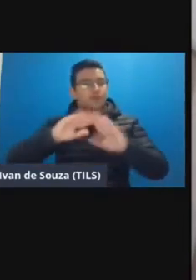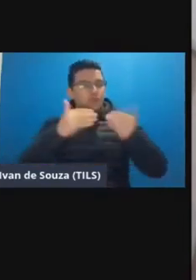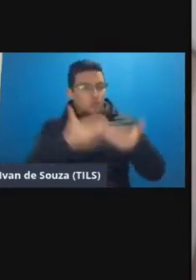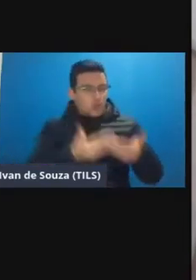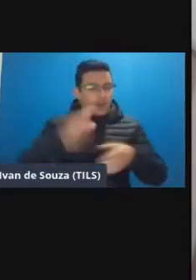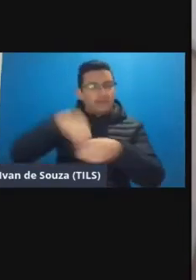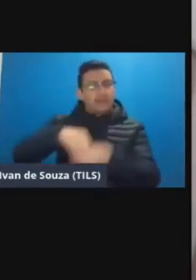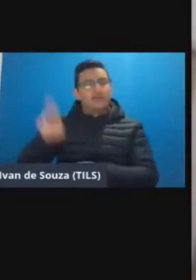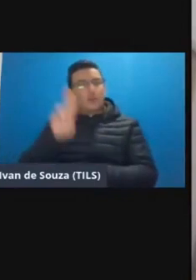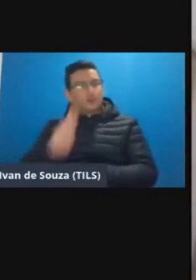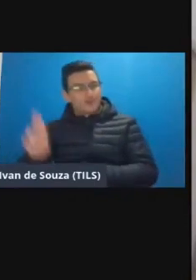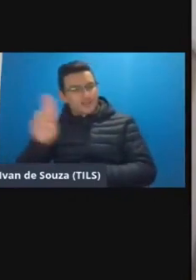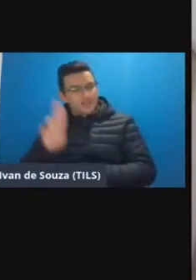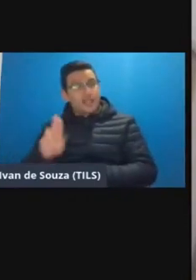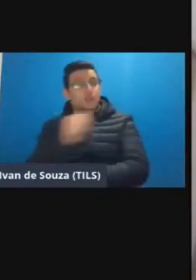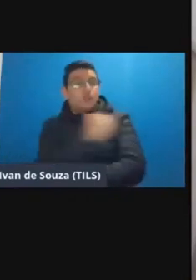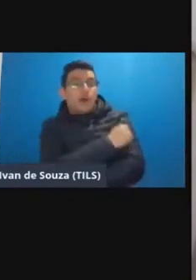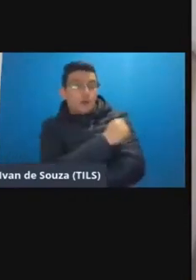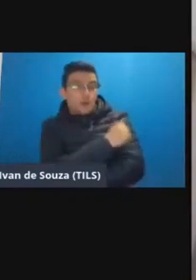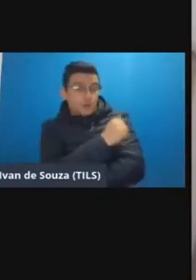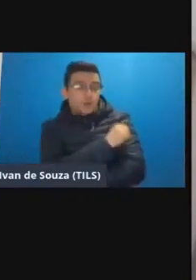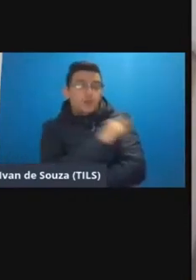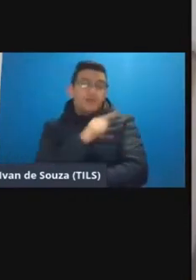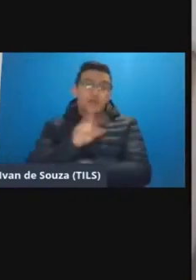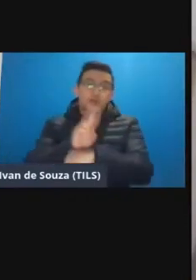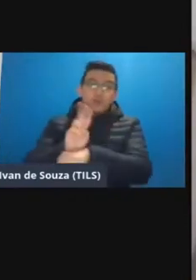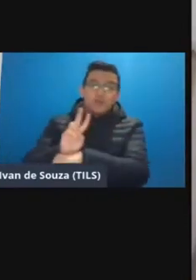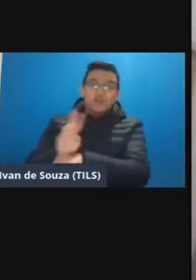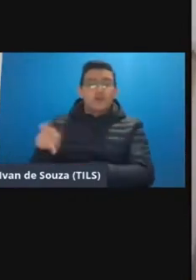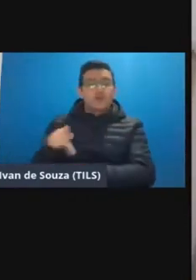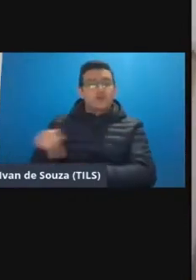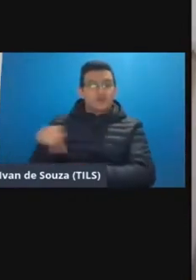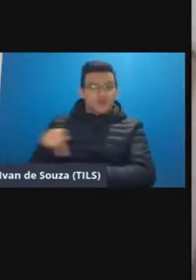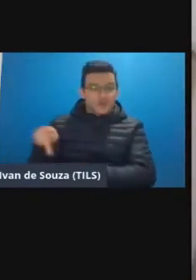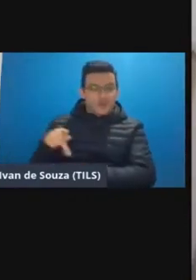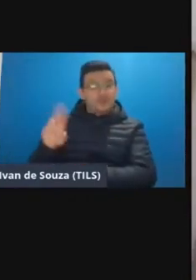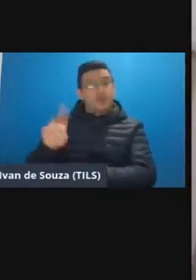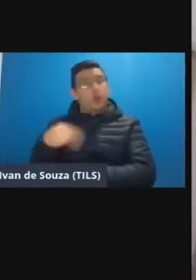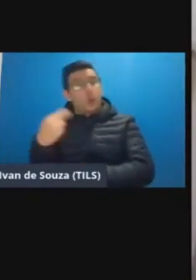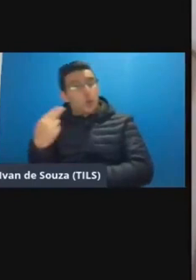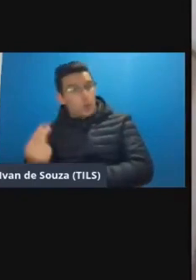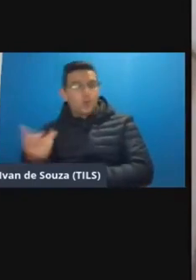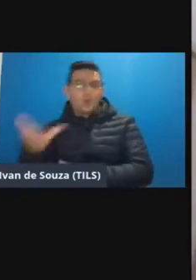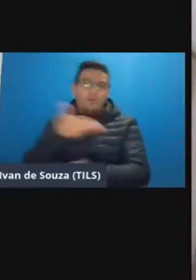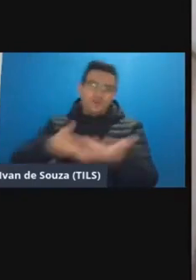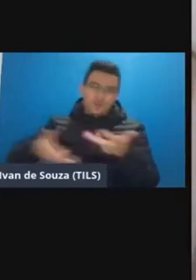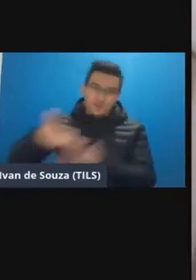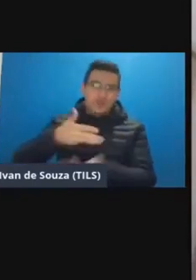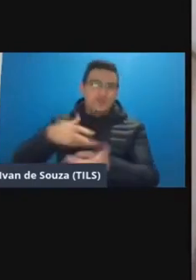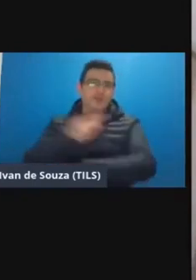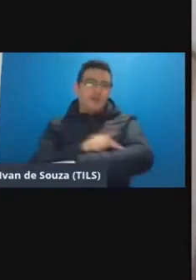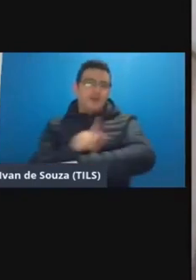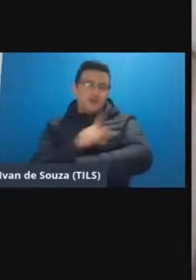universidade é o estudante conta com a supervisão de um docente né ou de um mediador pedagógico